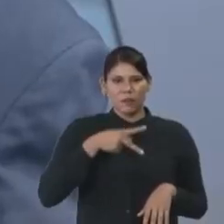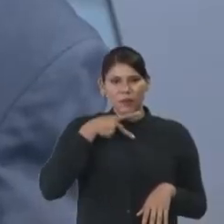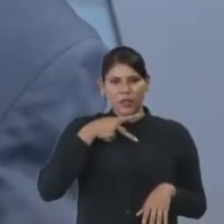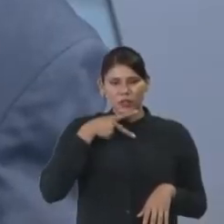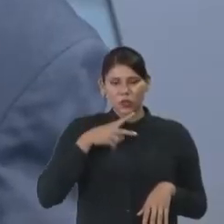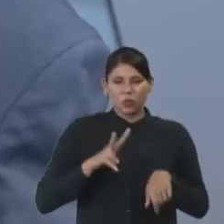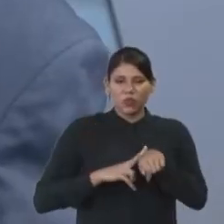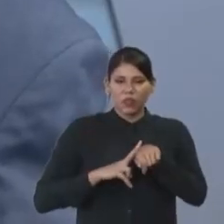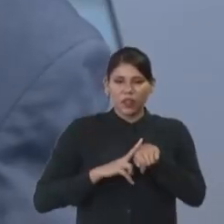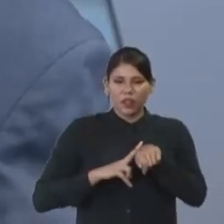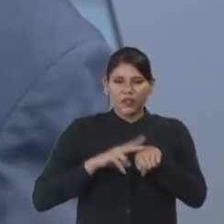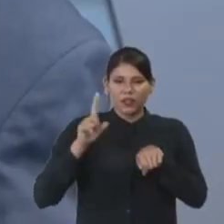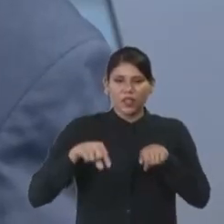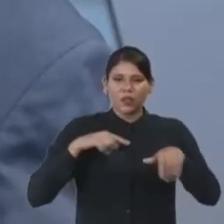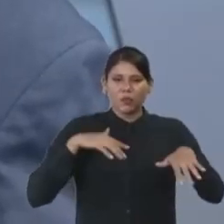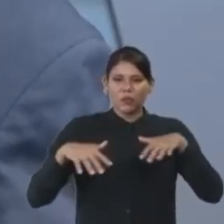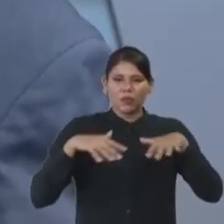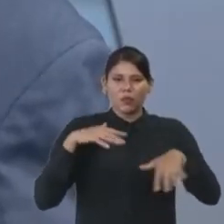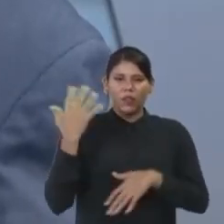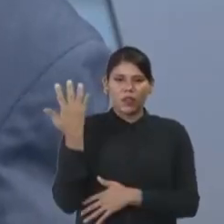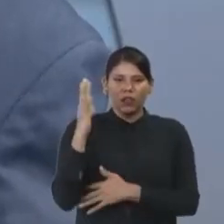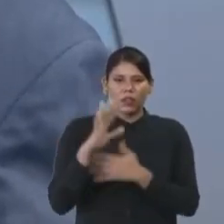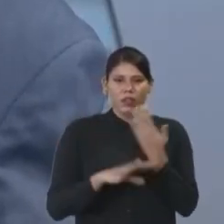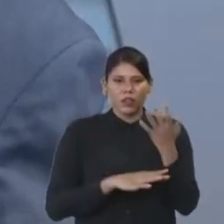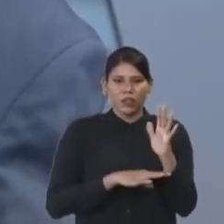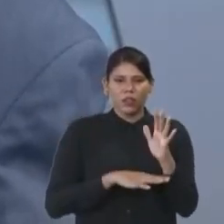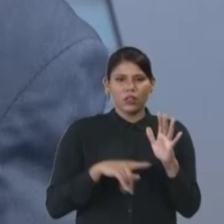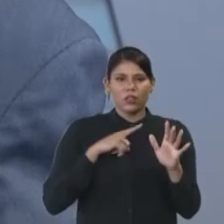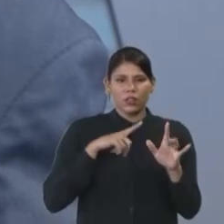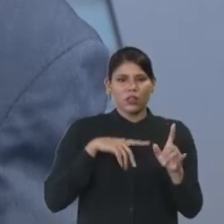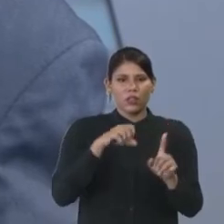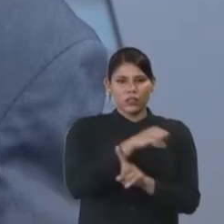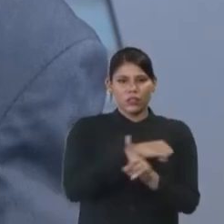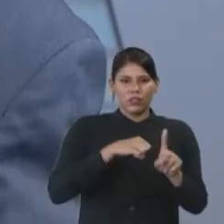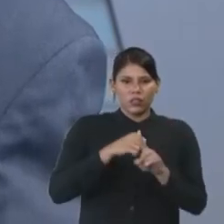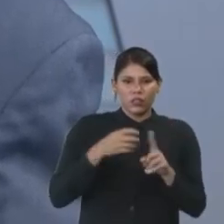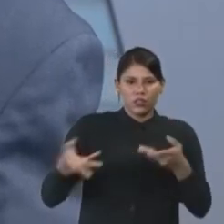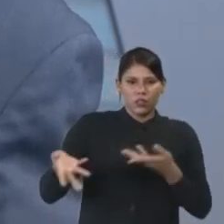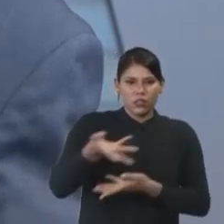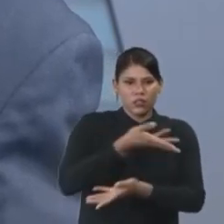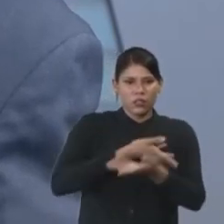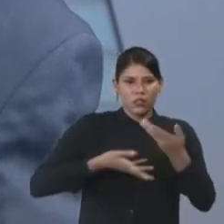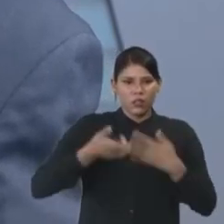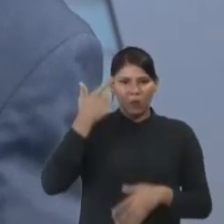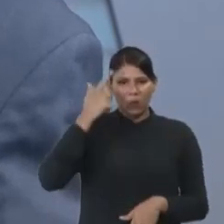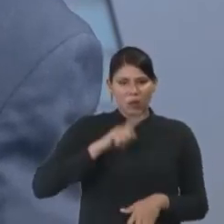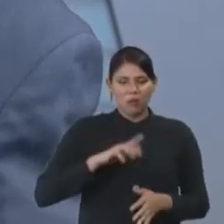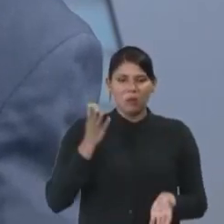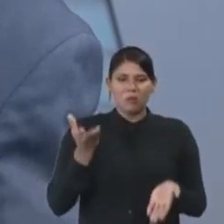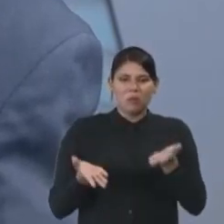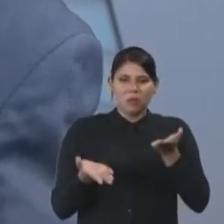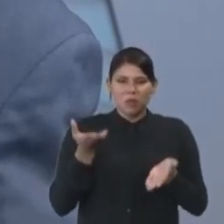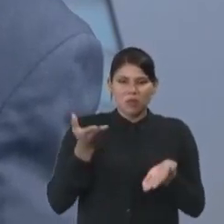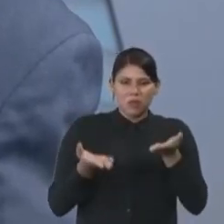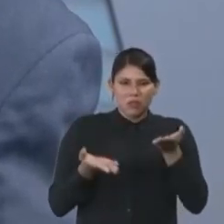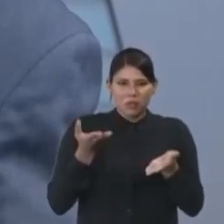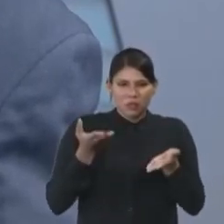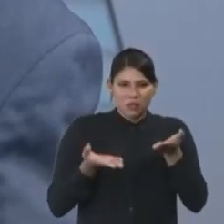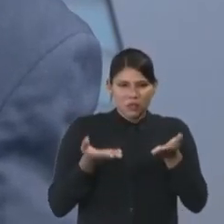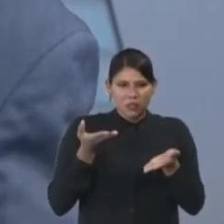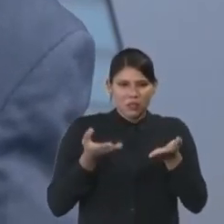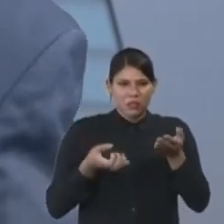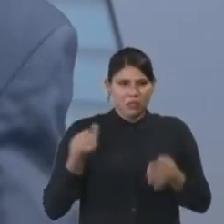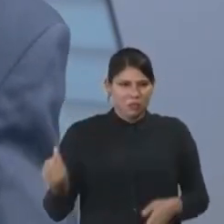movimento ecológico que ganhou espaço da sociedade, que chegou a ocupar, proporcionalmente, espaços eleitorais